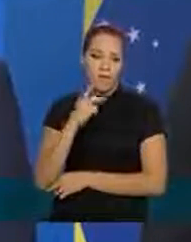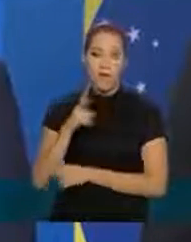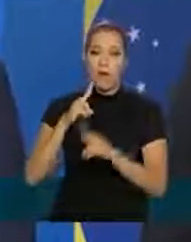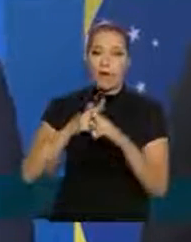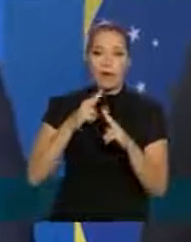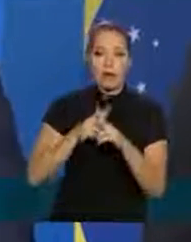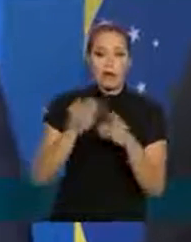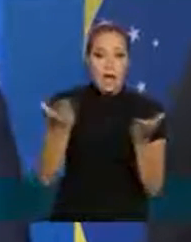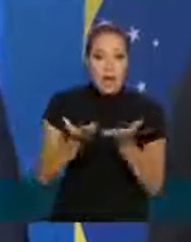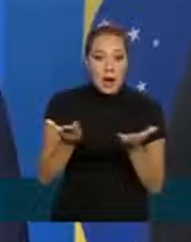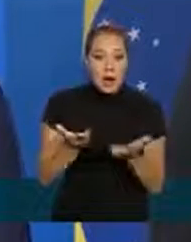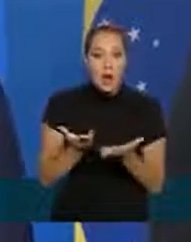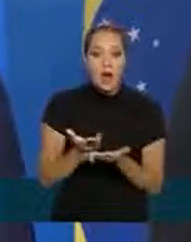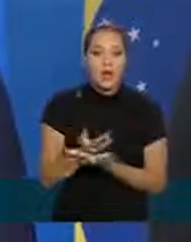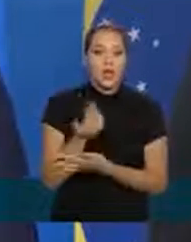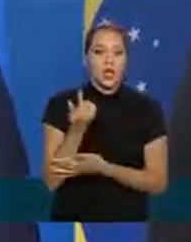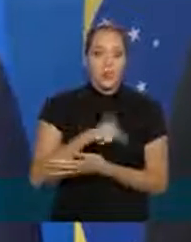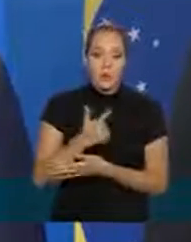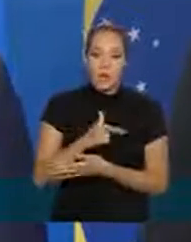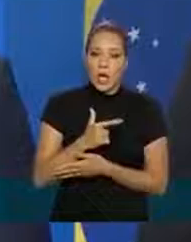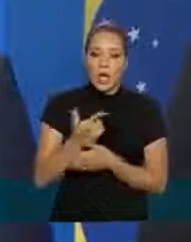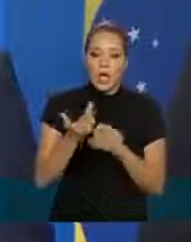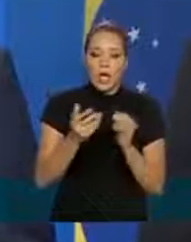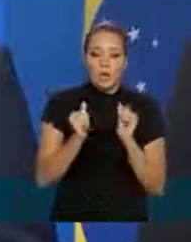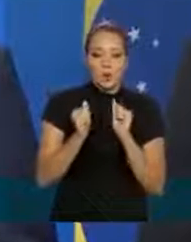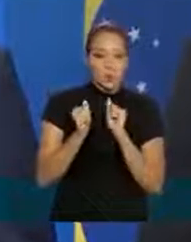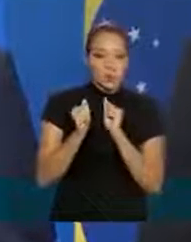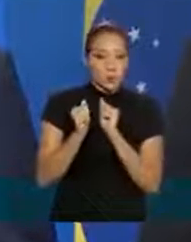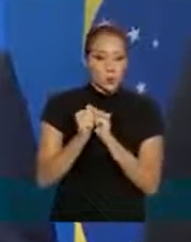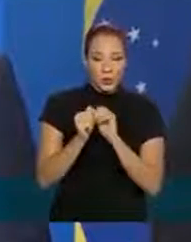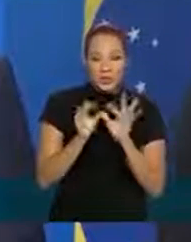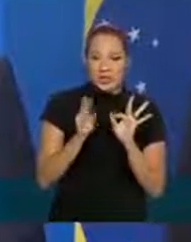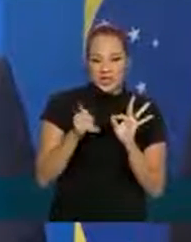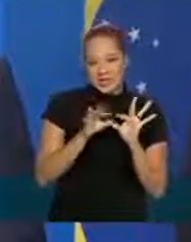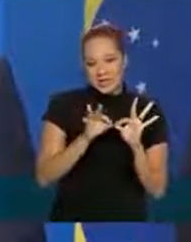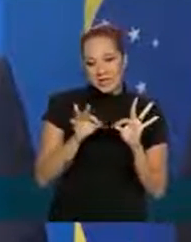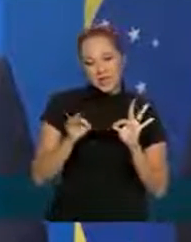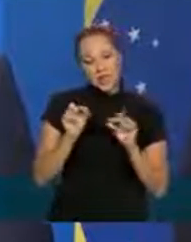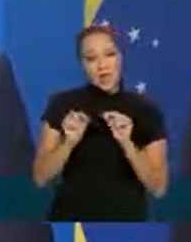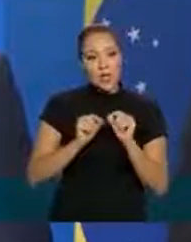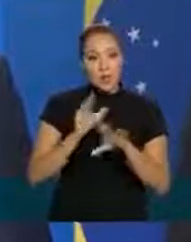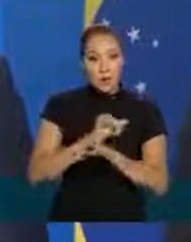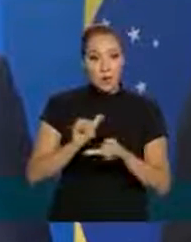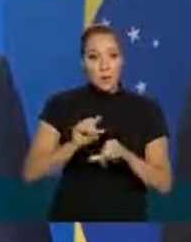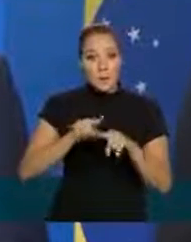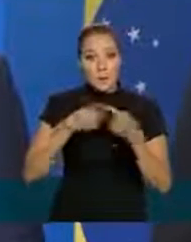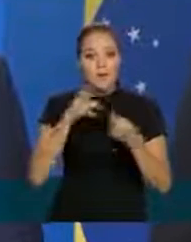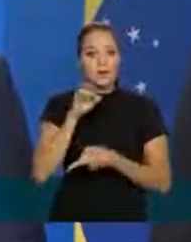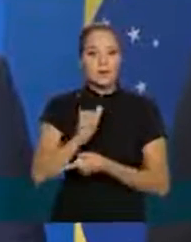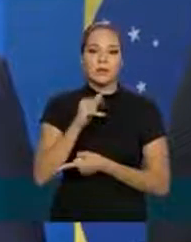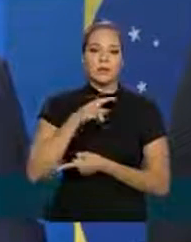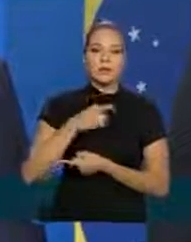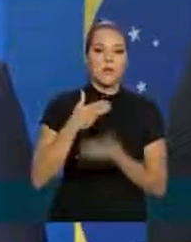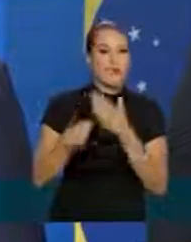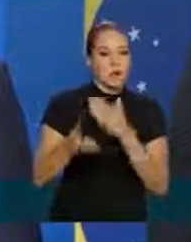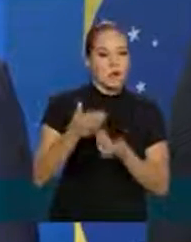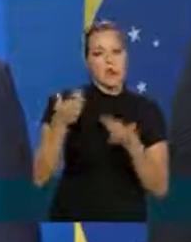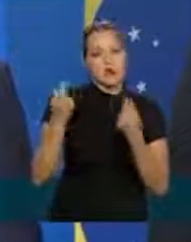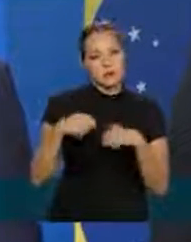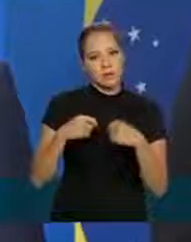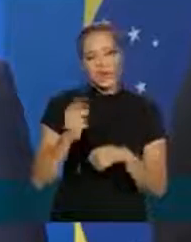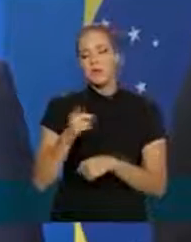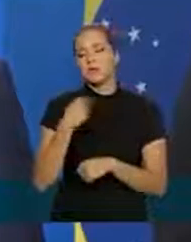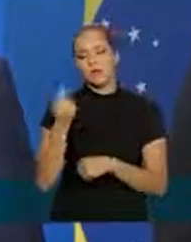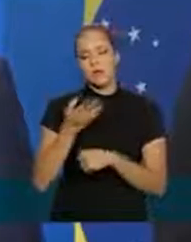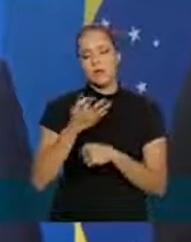não está necessariamente nesta linha que eles anunciaram mas certamente se houver qualquer necessidade nós